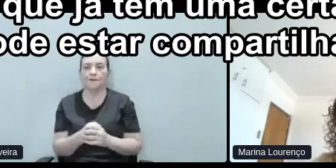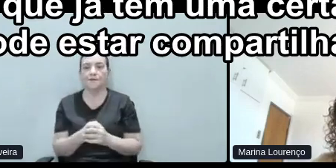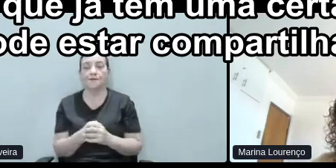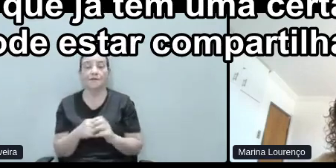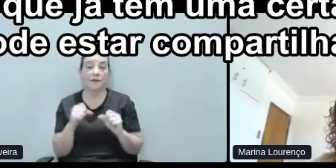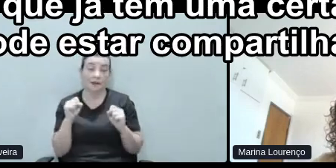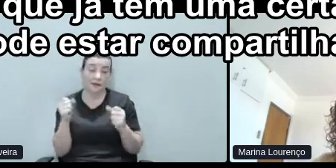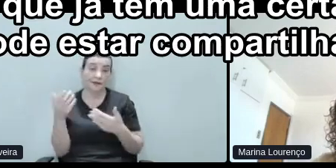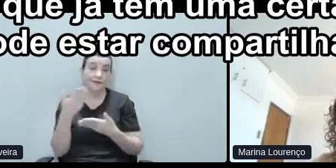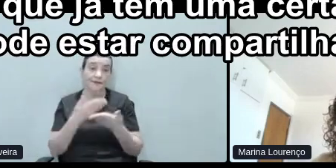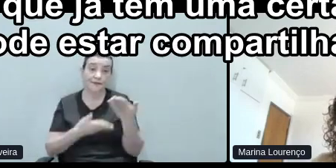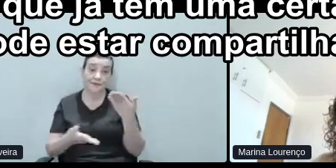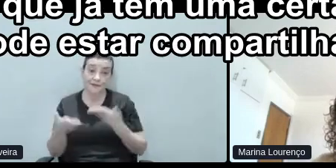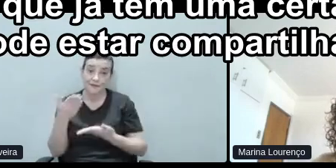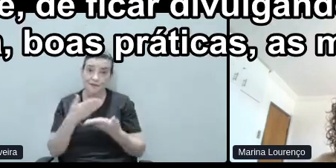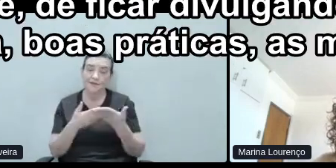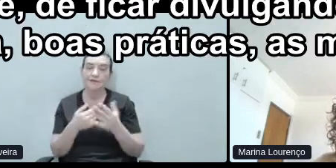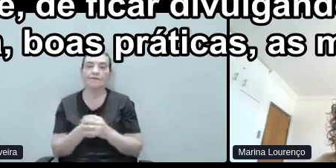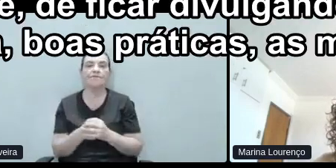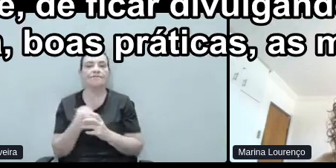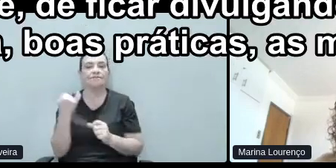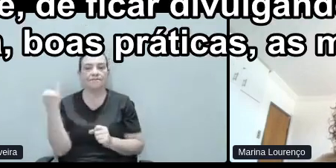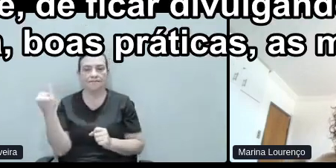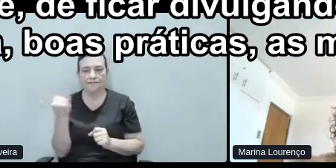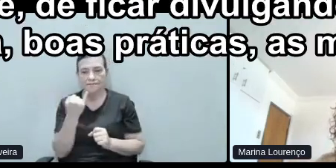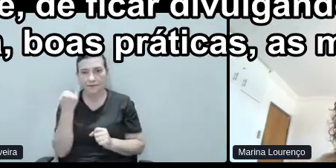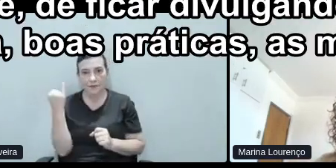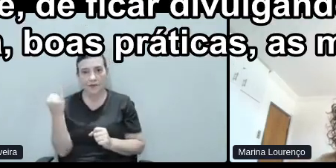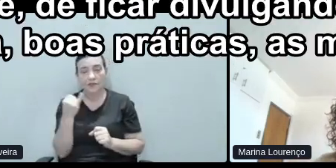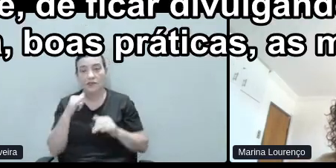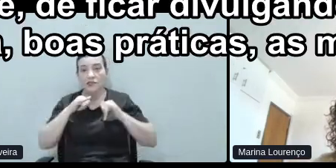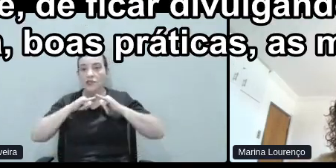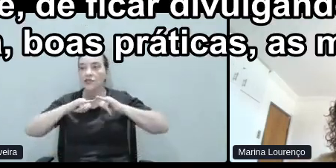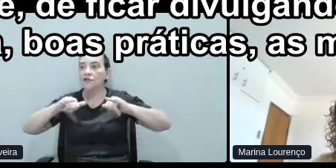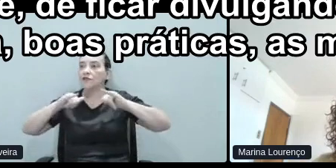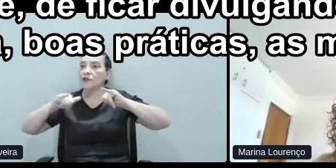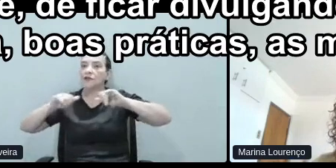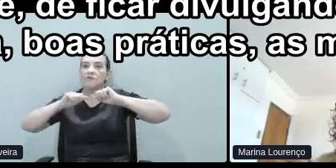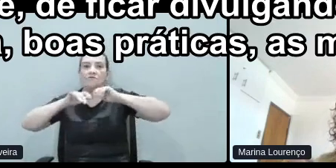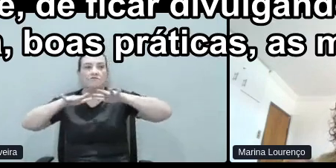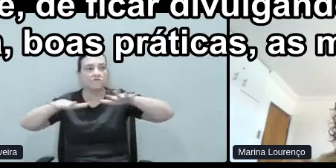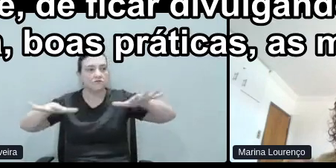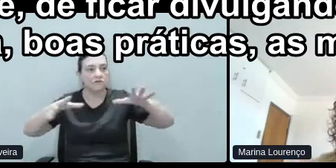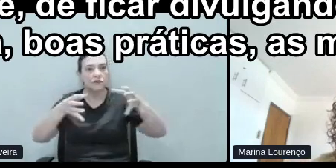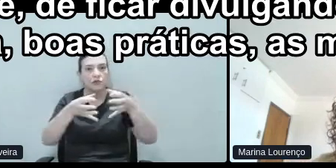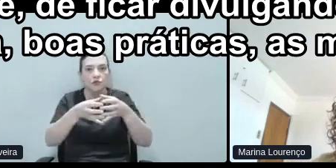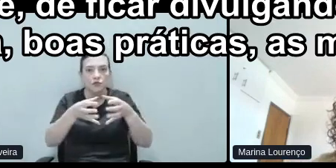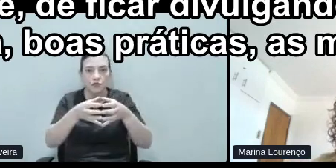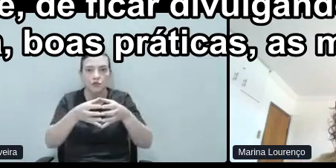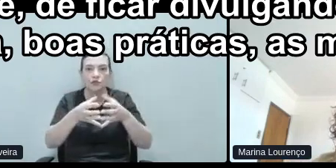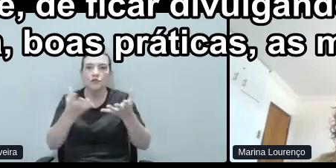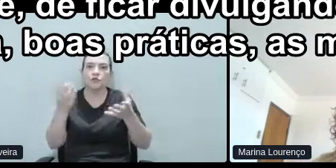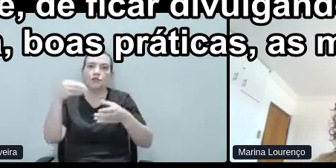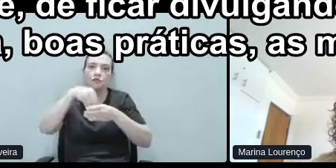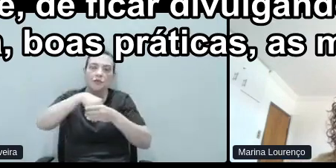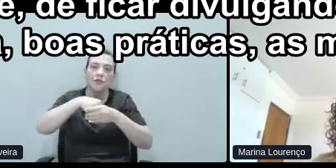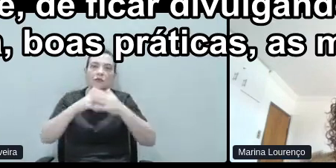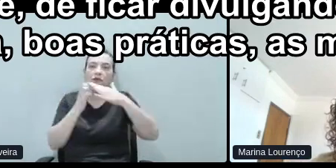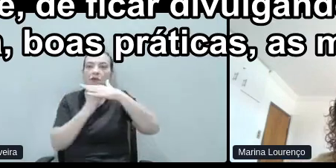compartilhando. E isso é sempre bem-vindo, né, de ficar divulgando até dentro do time, da empresa,